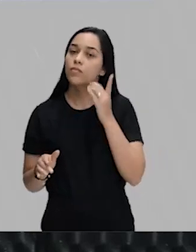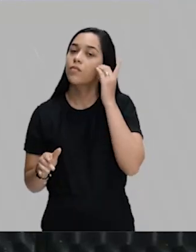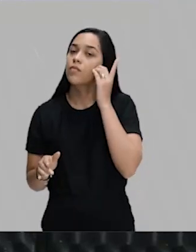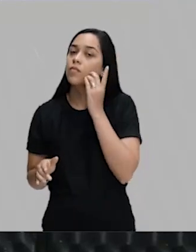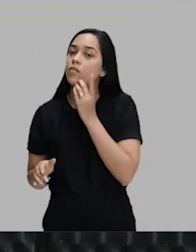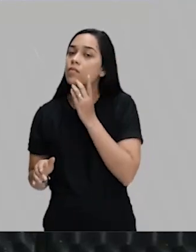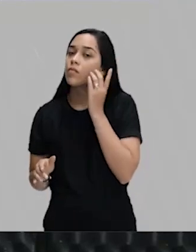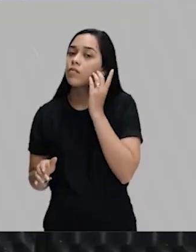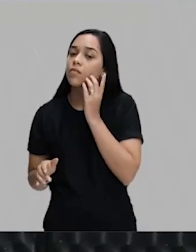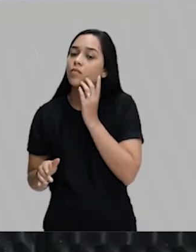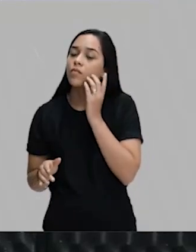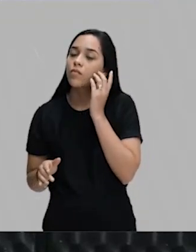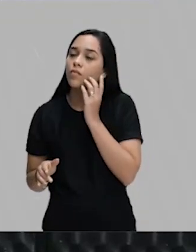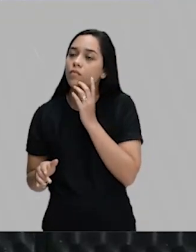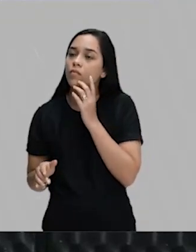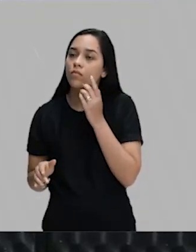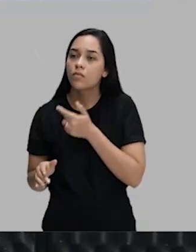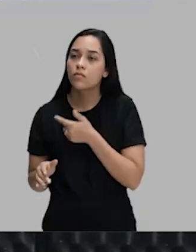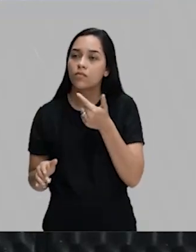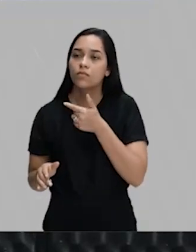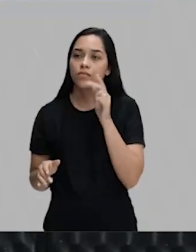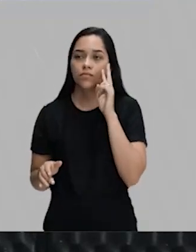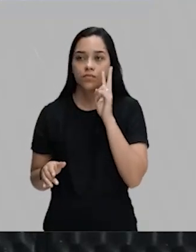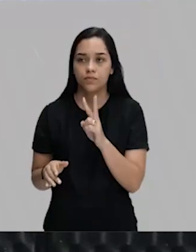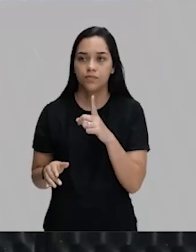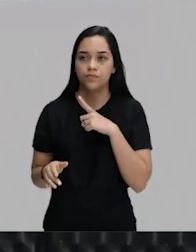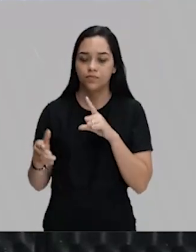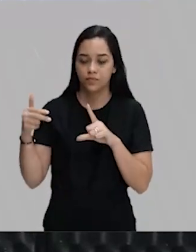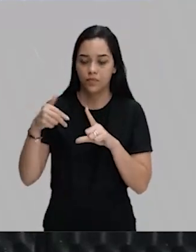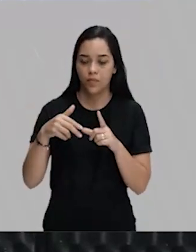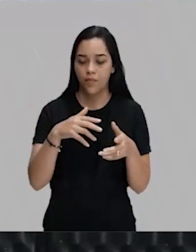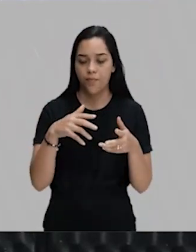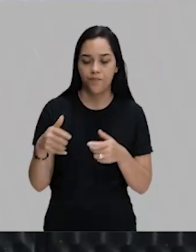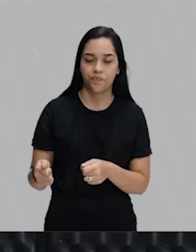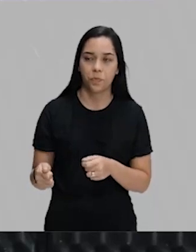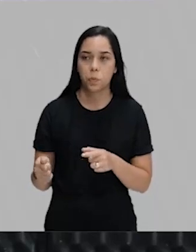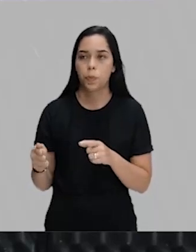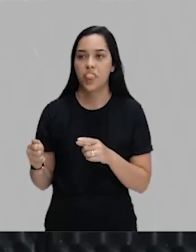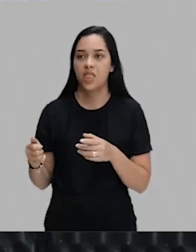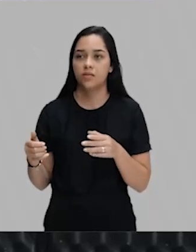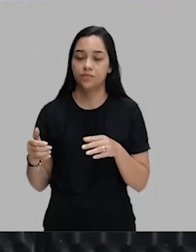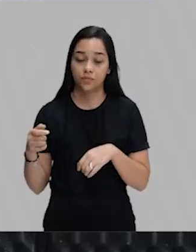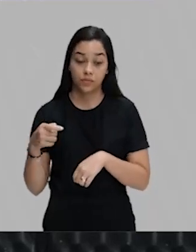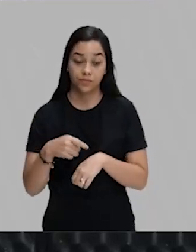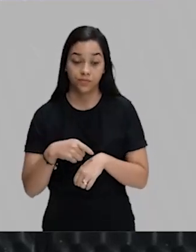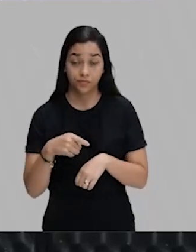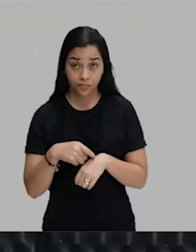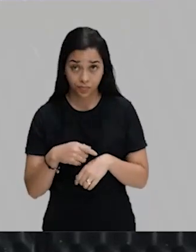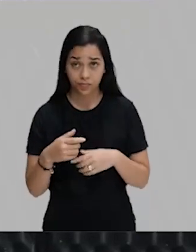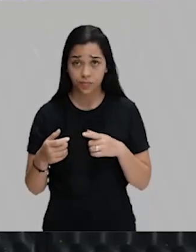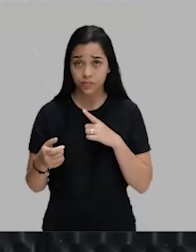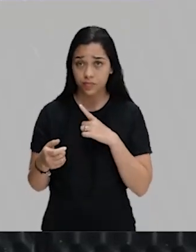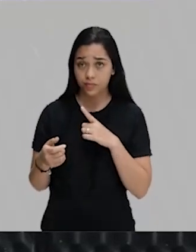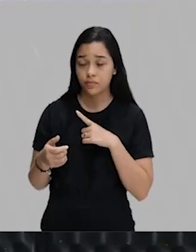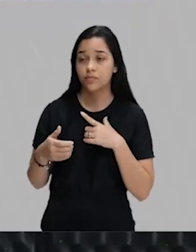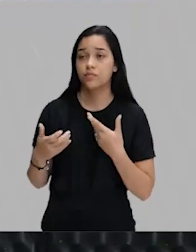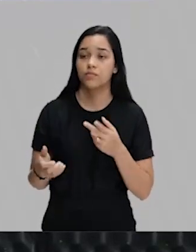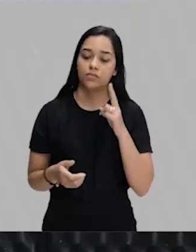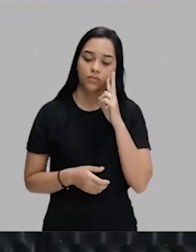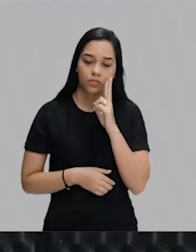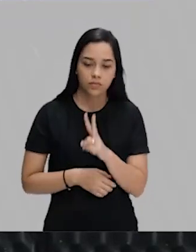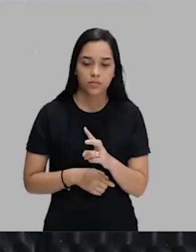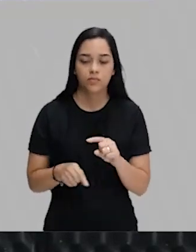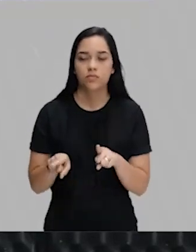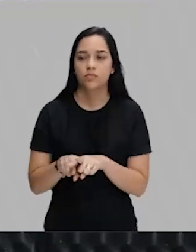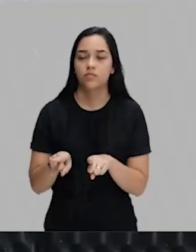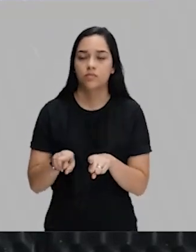inclusive nós estamos até olhando agora uma novela global, nos tempos do imperador, que você consegue,